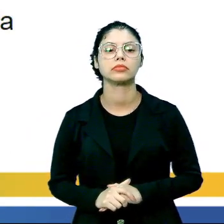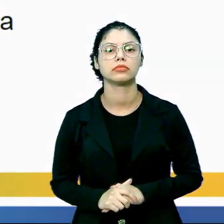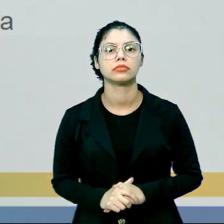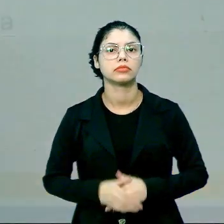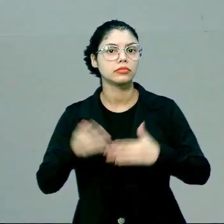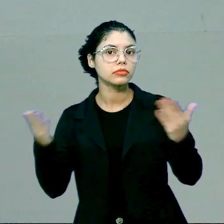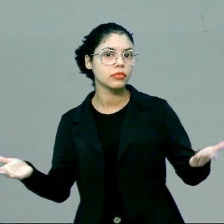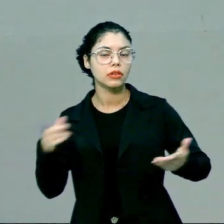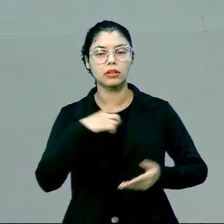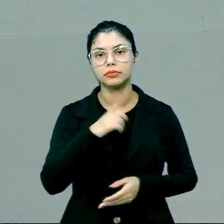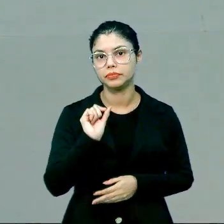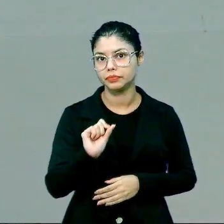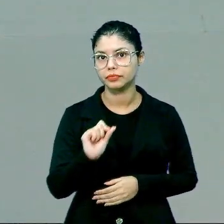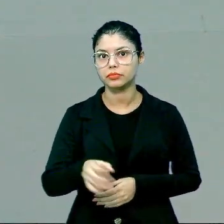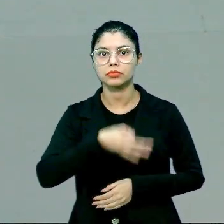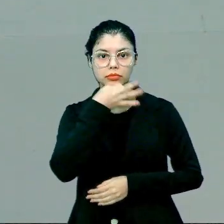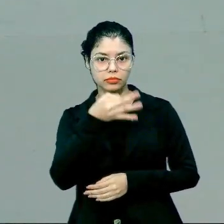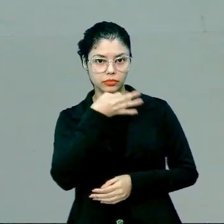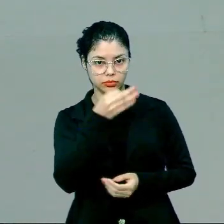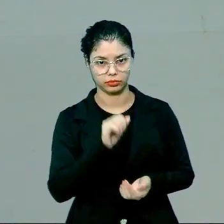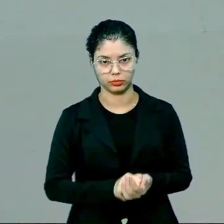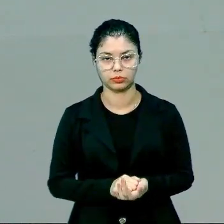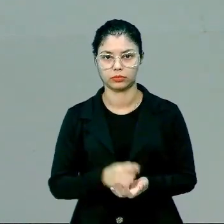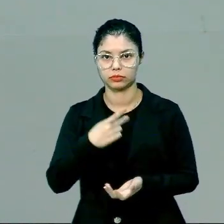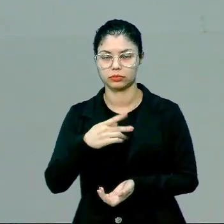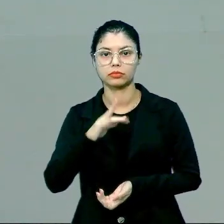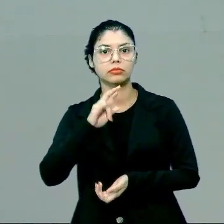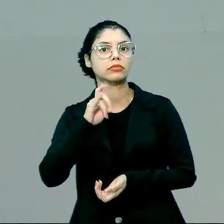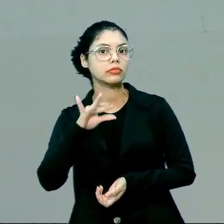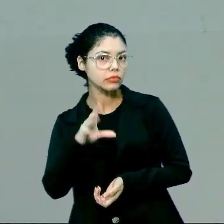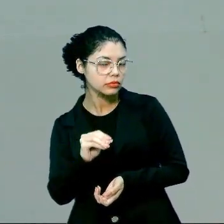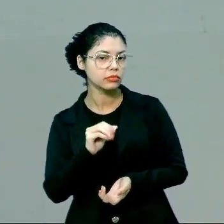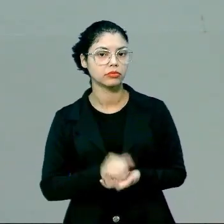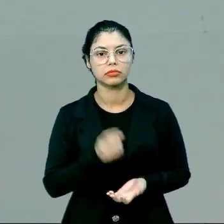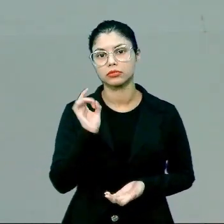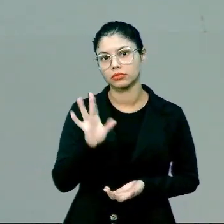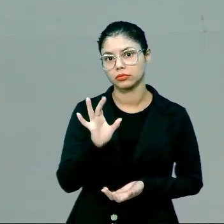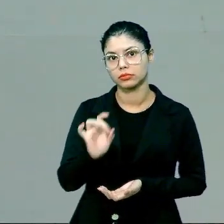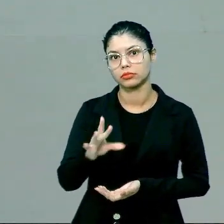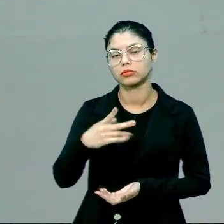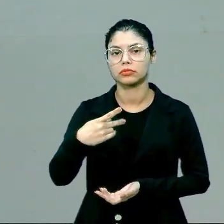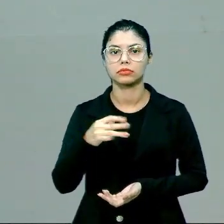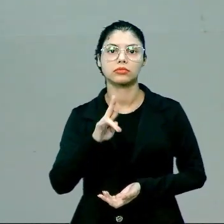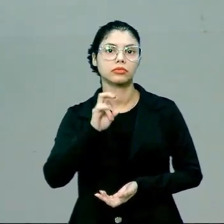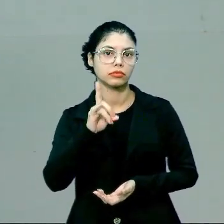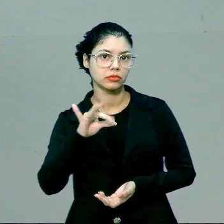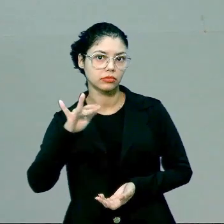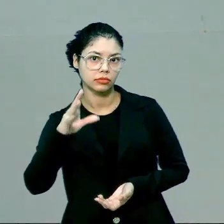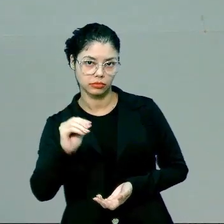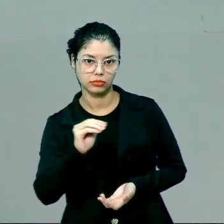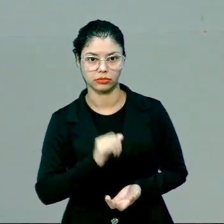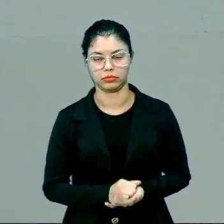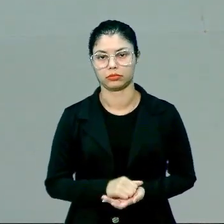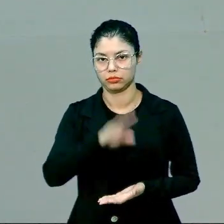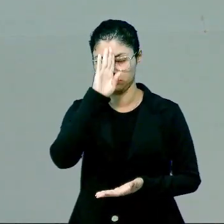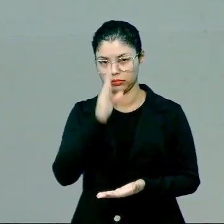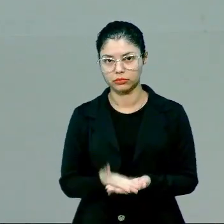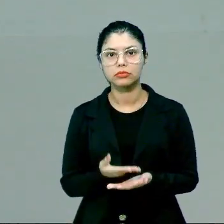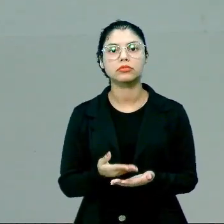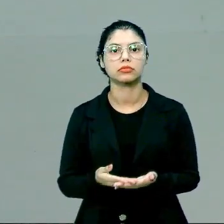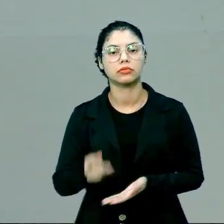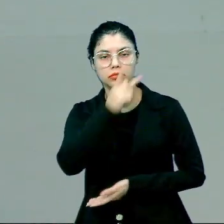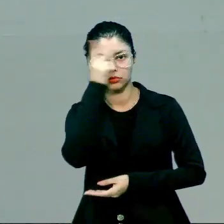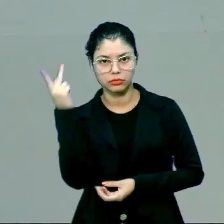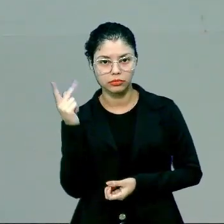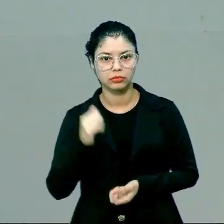Então, nós temos aí um argumento de princípio. Somente os princípios, não as crenças pessoais,